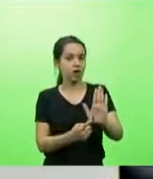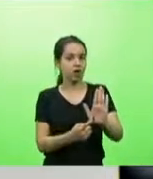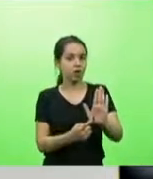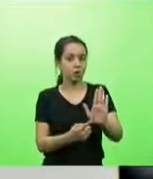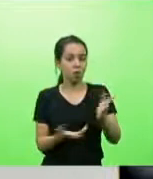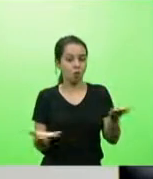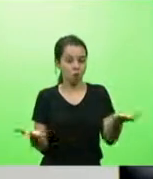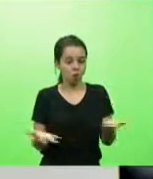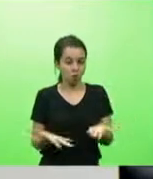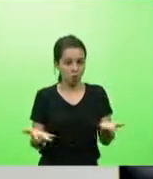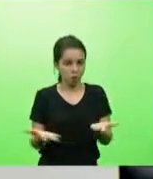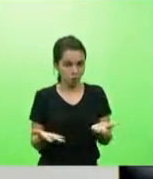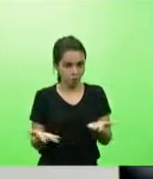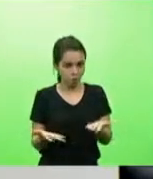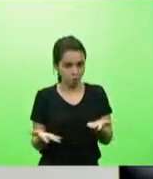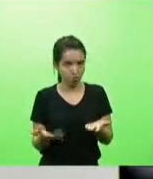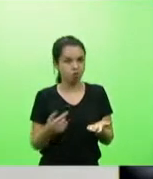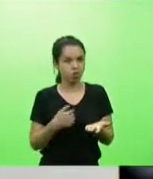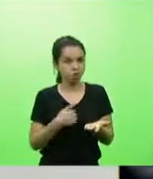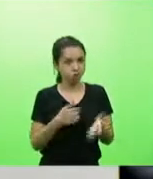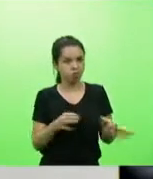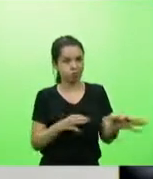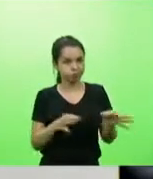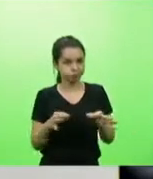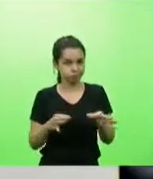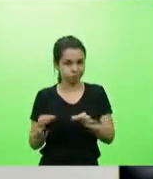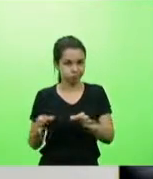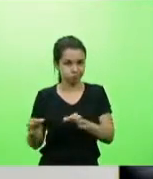hoje, que trata-se da